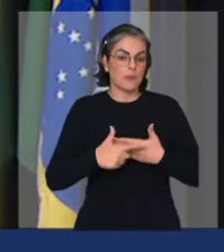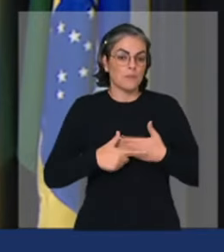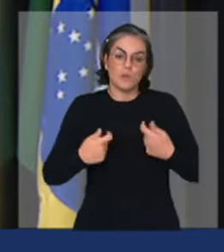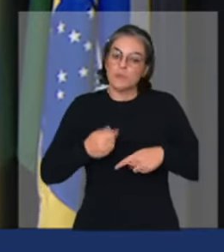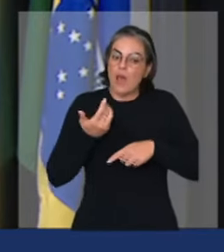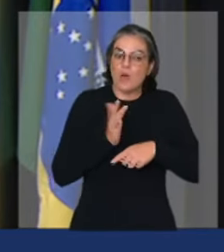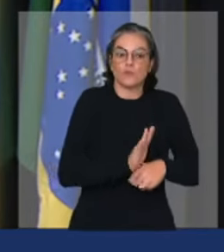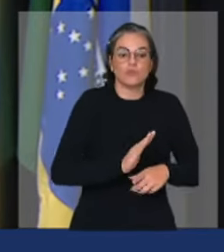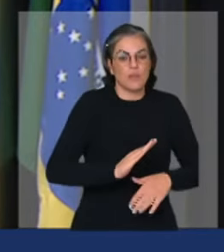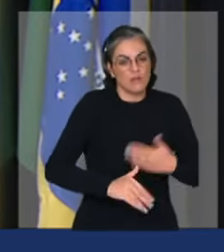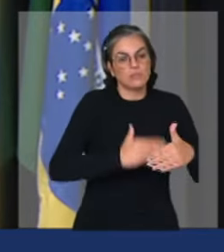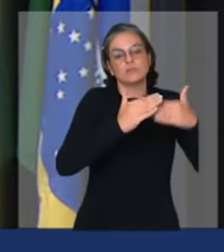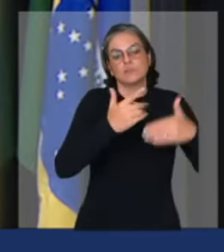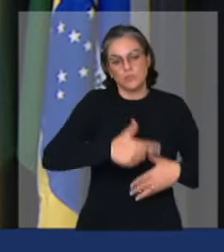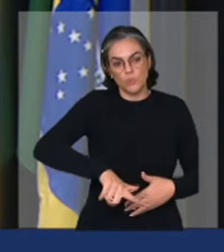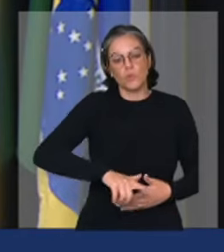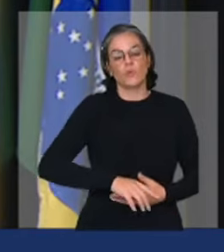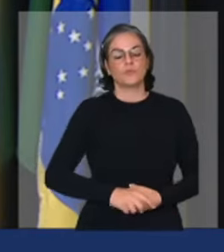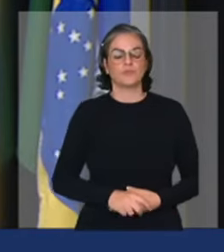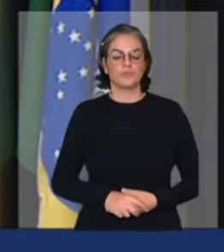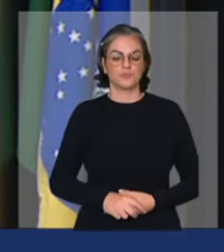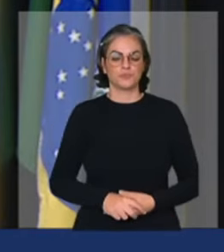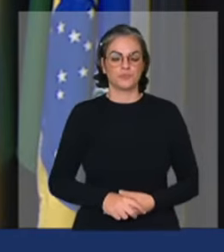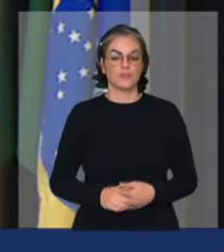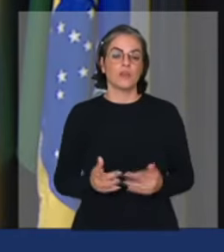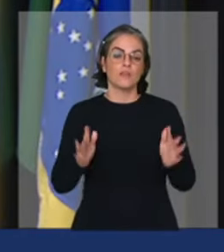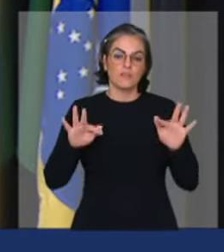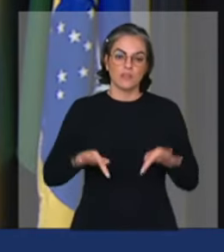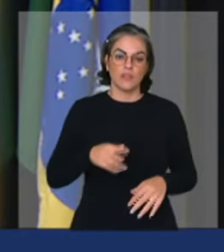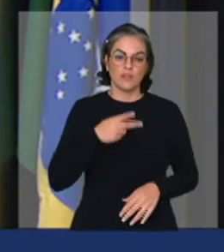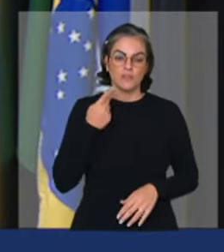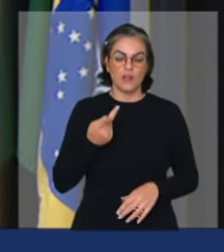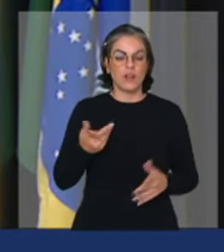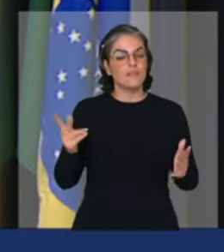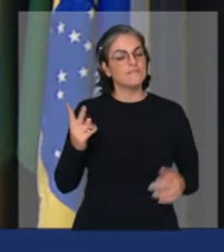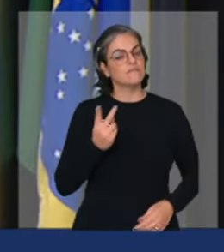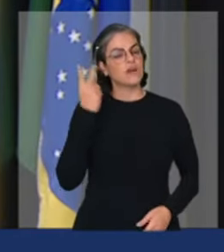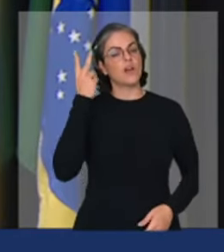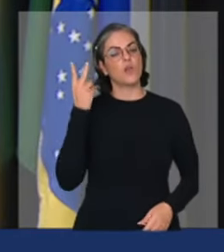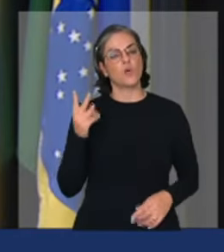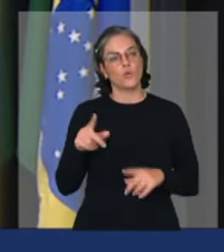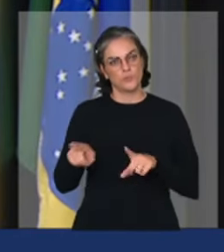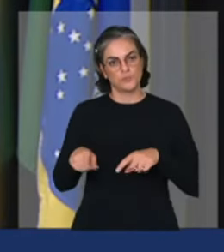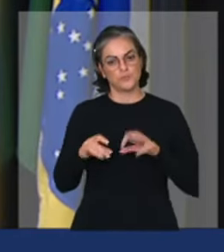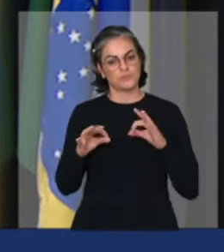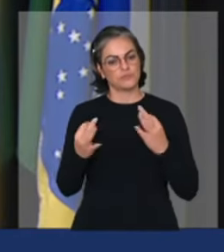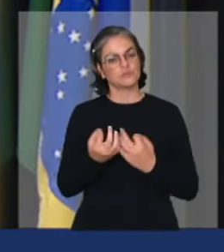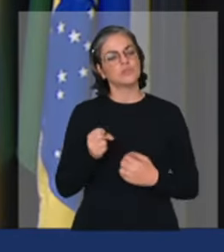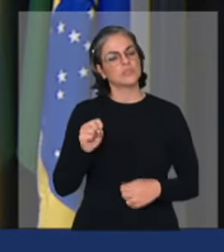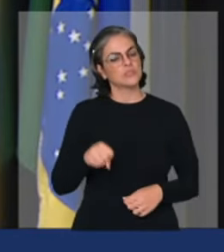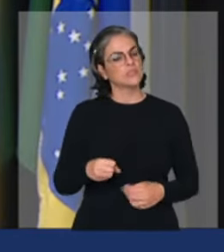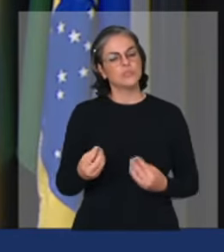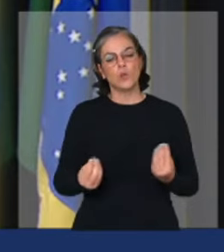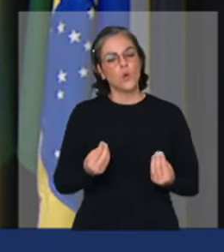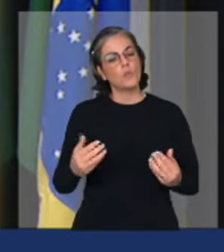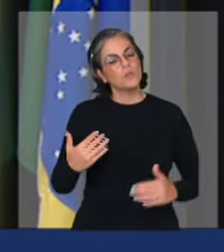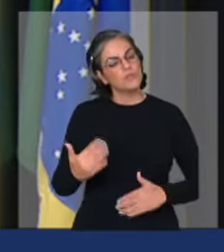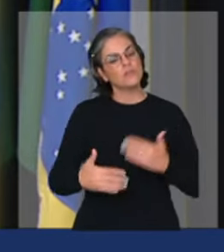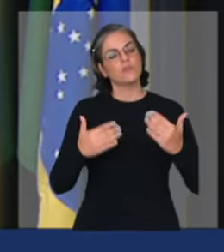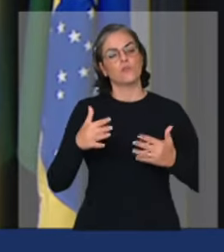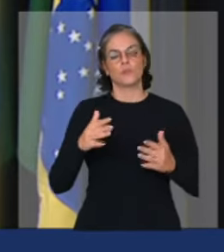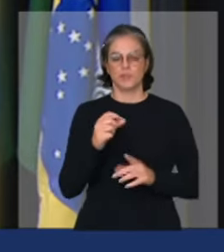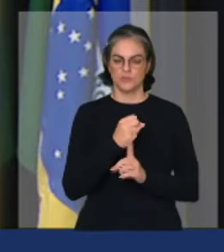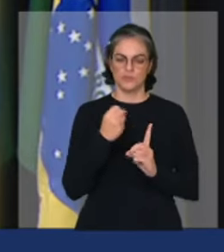recomeçarem por fim afirmo que valorizar a agricultura familiar é promover o desenvolvimento social pois além de